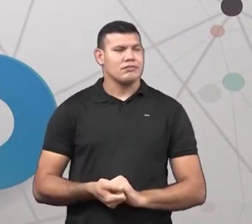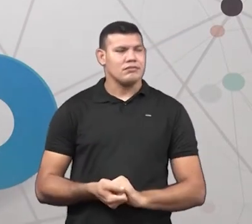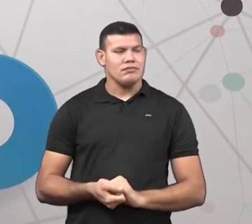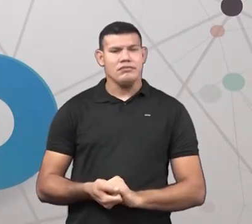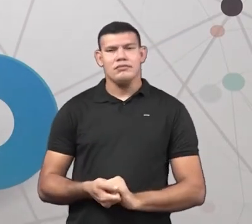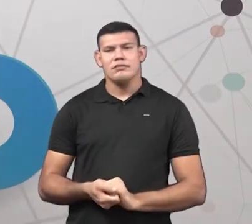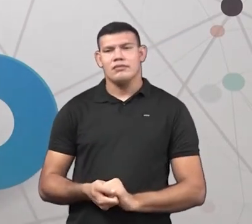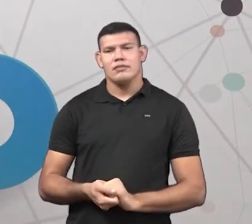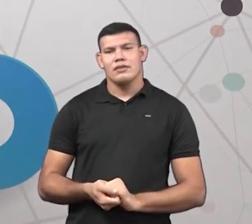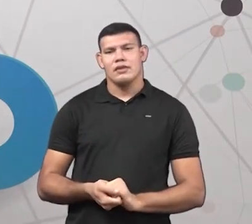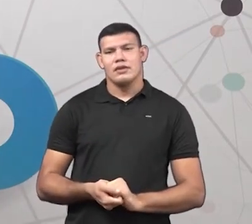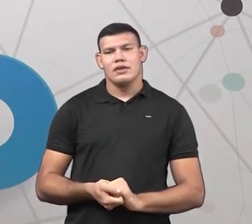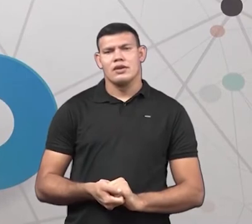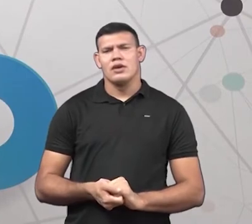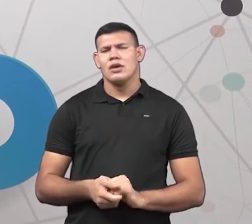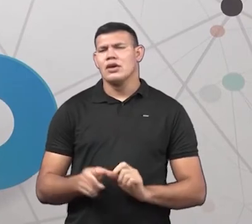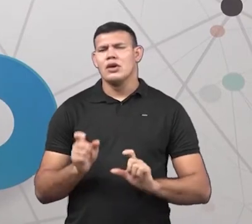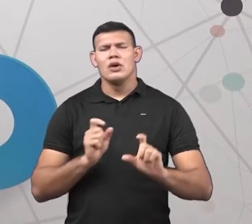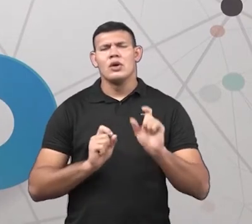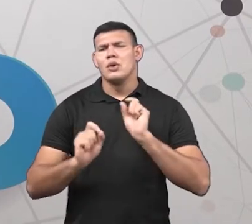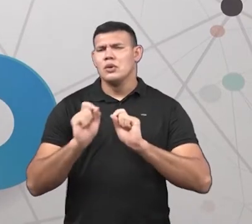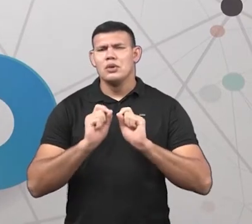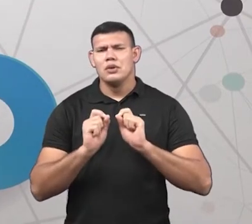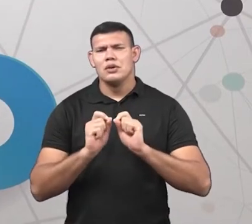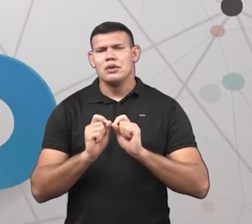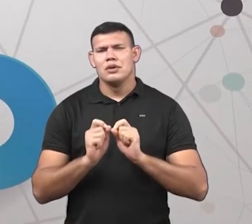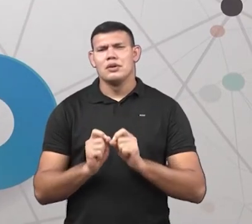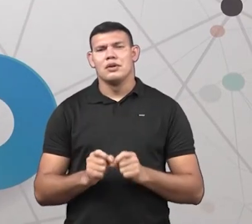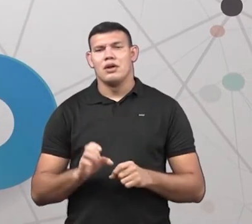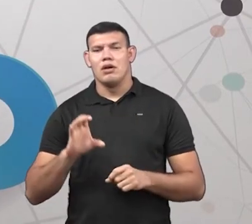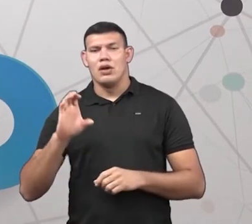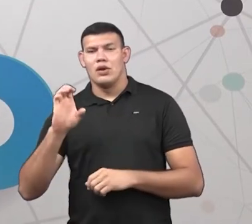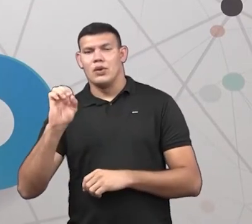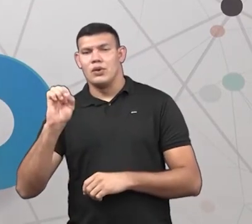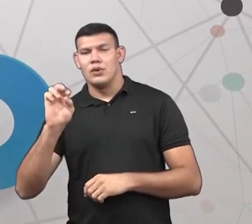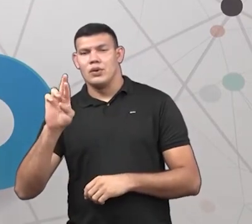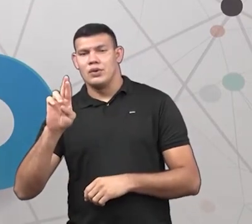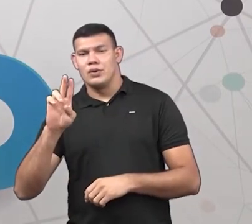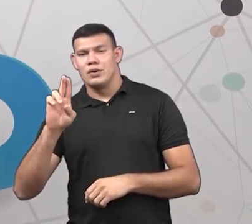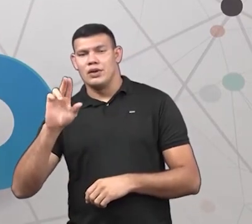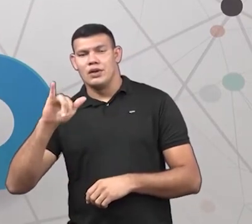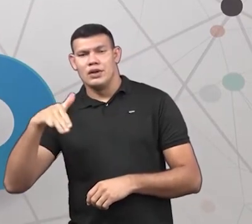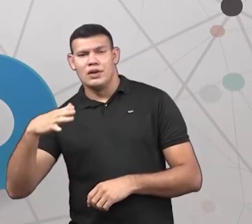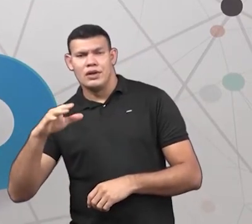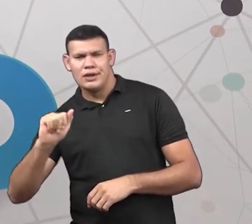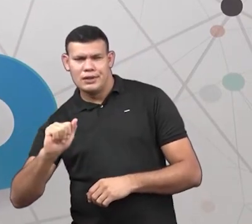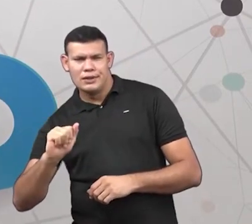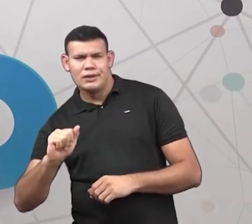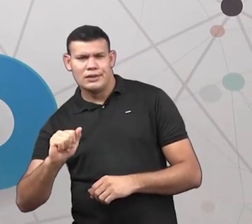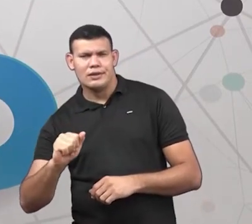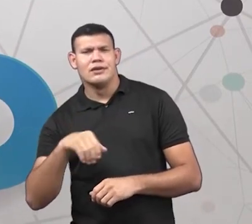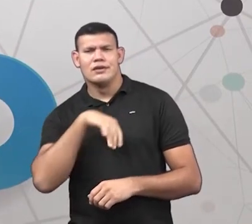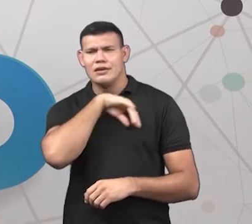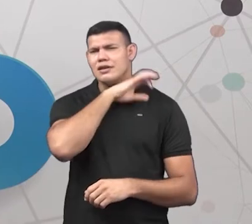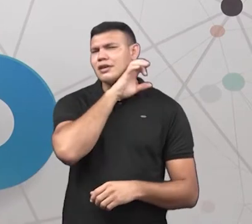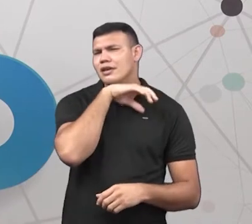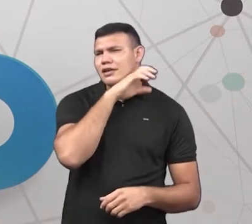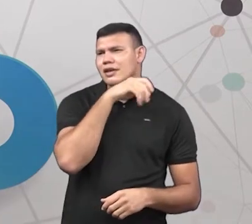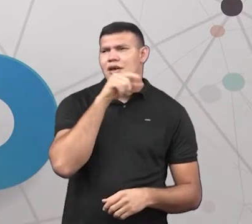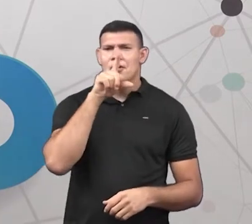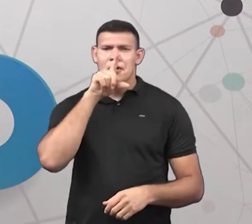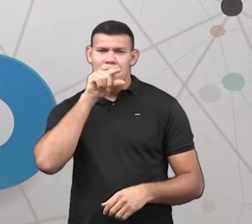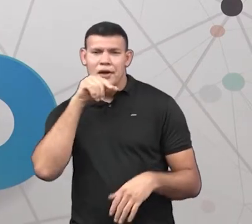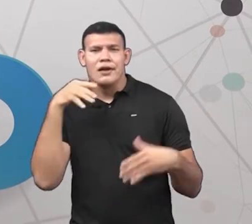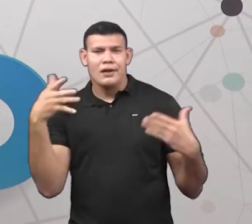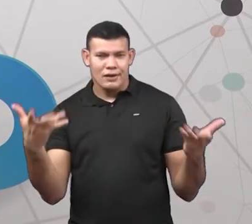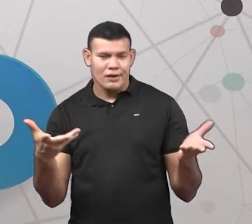Isso aqui é uma coruja, né? Uma ave. Ela é feita de quê? Toda de madeira, Pode ver aqui, ó.